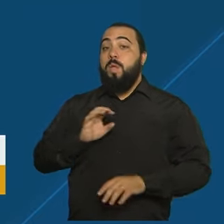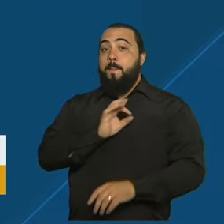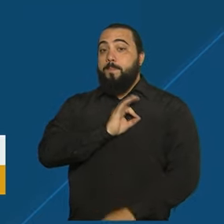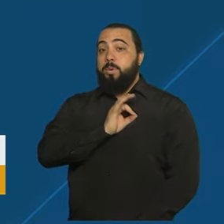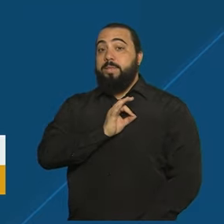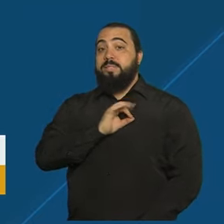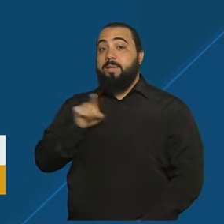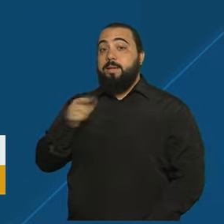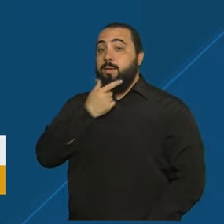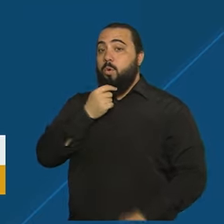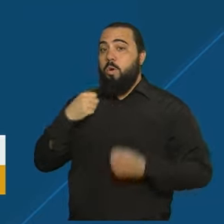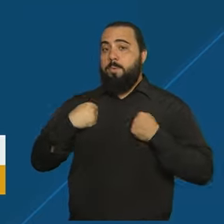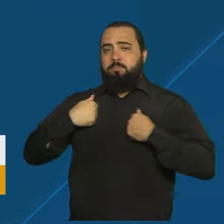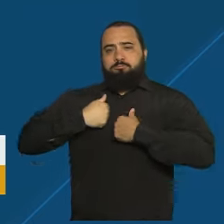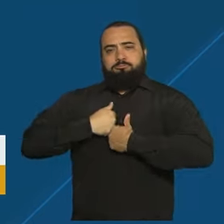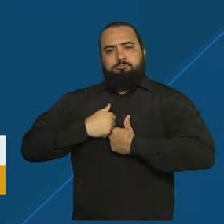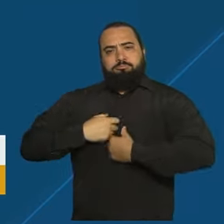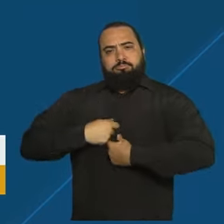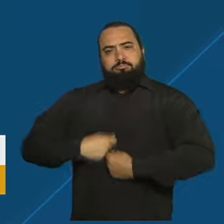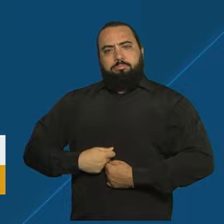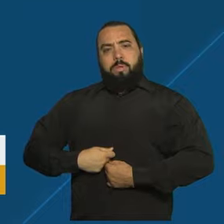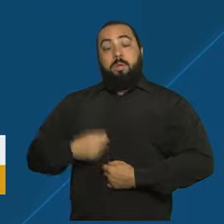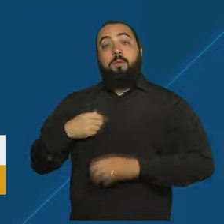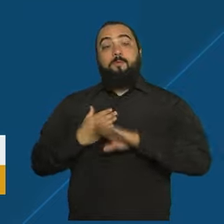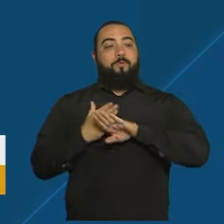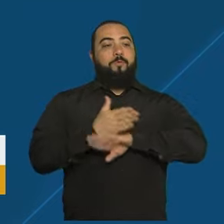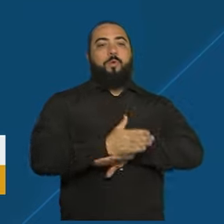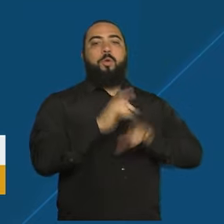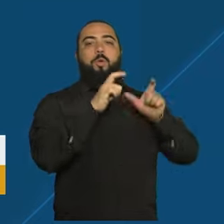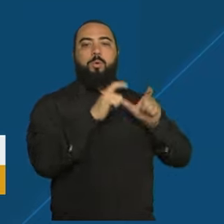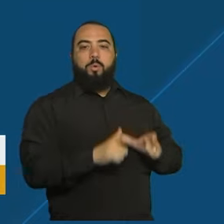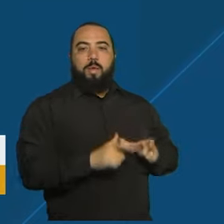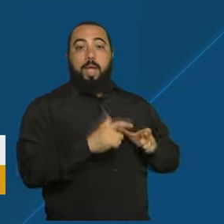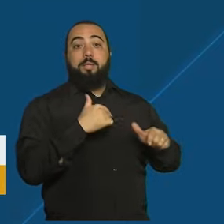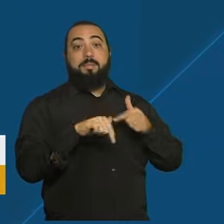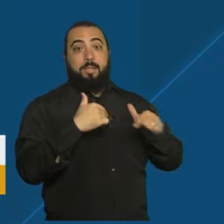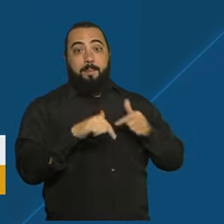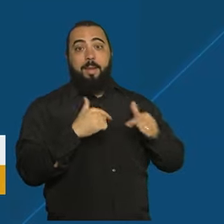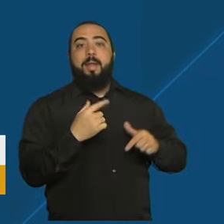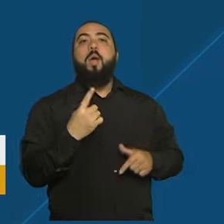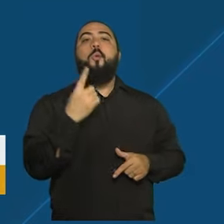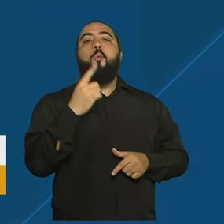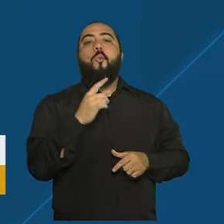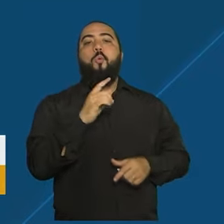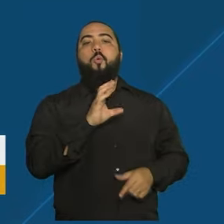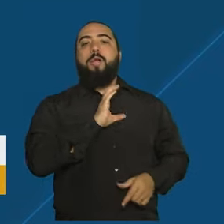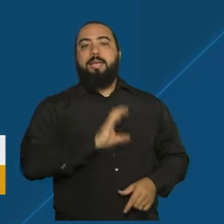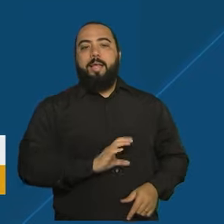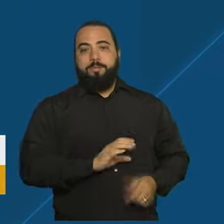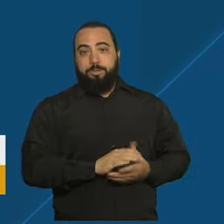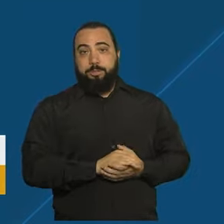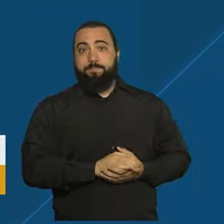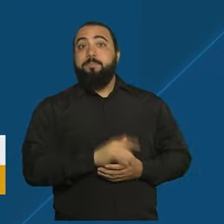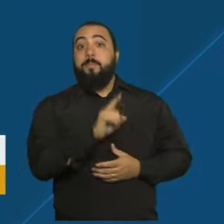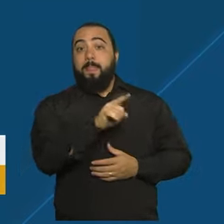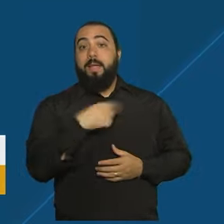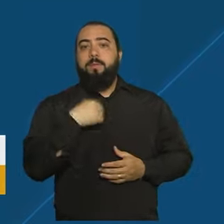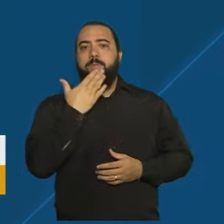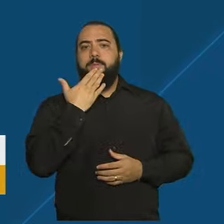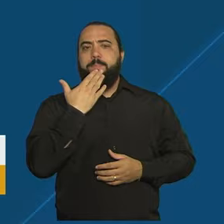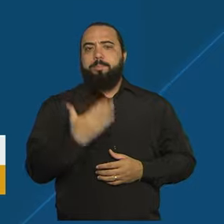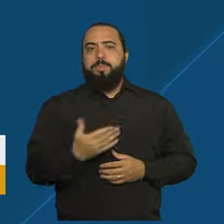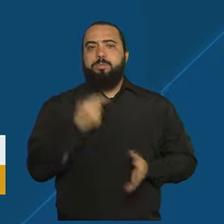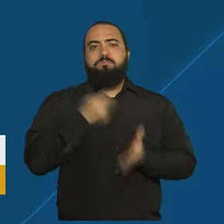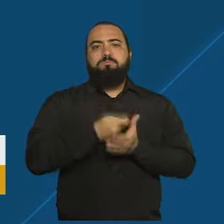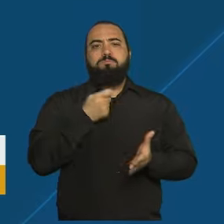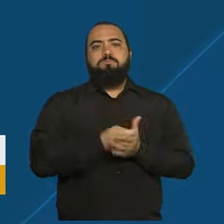homem, este que veste terno, foi a um estabelecimento comercial onde trabalha um dos clientes para exigir mais dinheiro para pagar